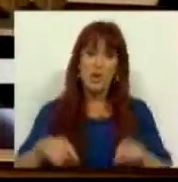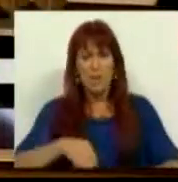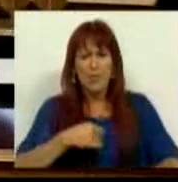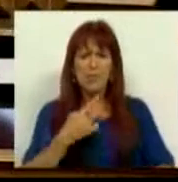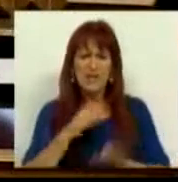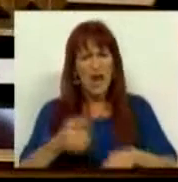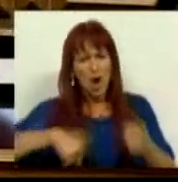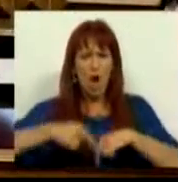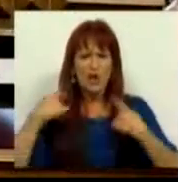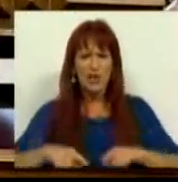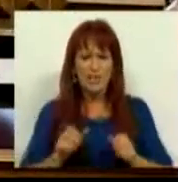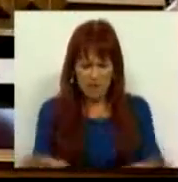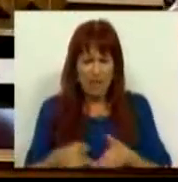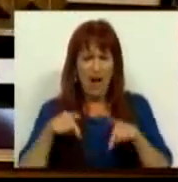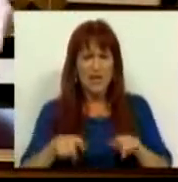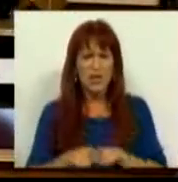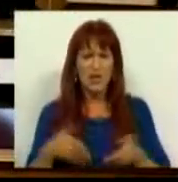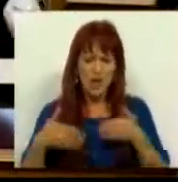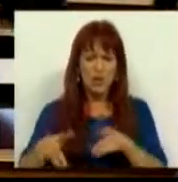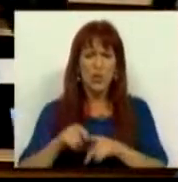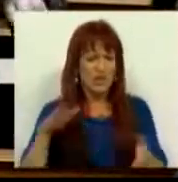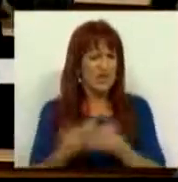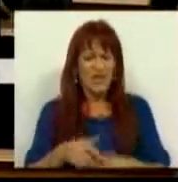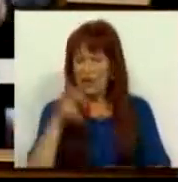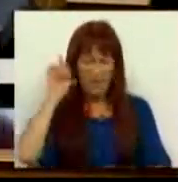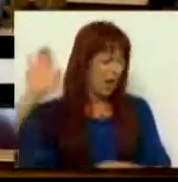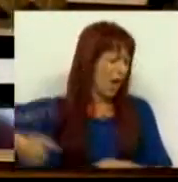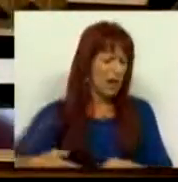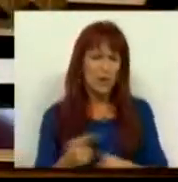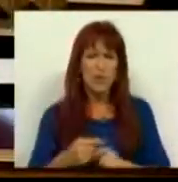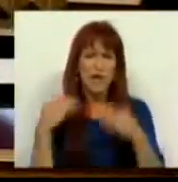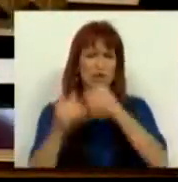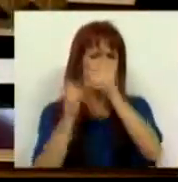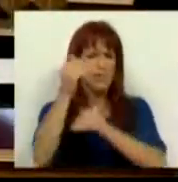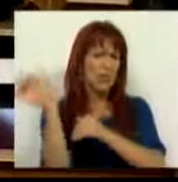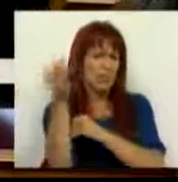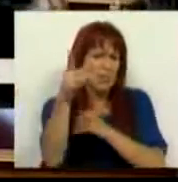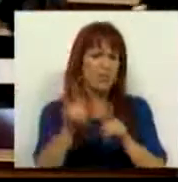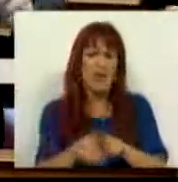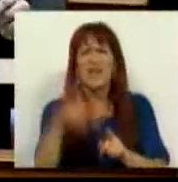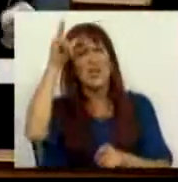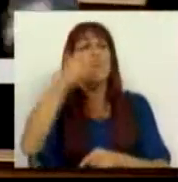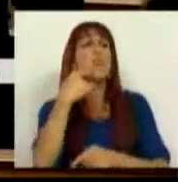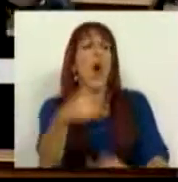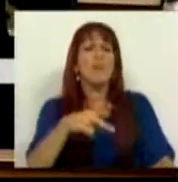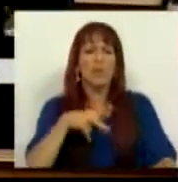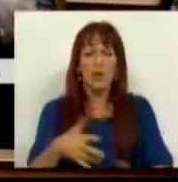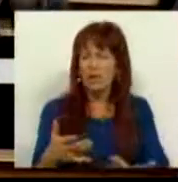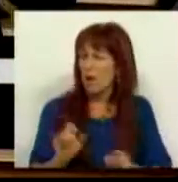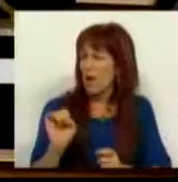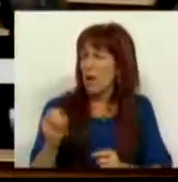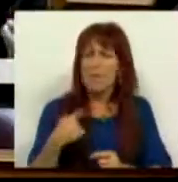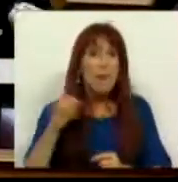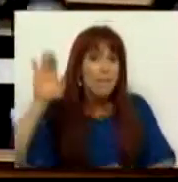preocupada como nós estamos nesta bancada com a estratégia que leva a uma desvalorização da frequência do ensino superior e que diz que temos licenciados a mais. Portanto, a